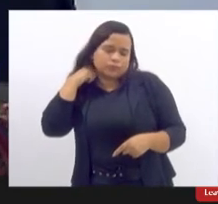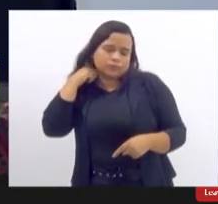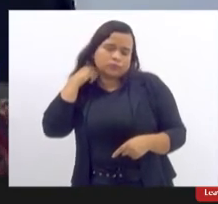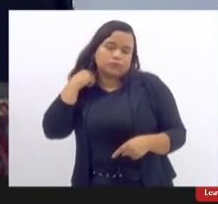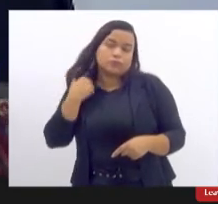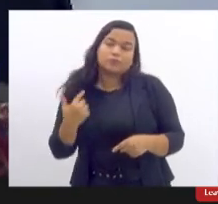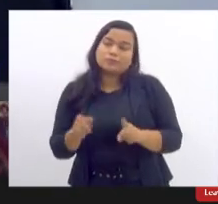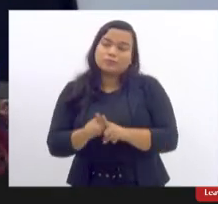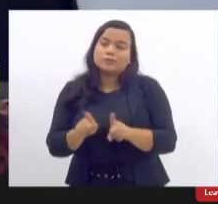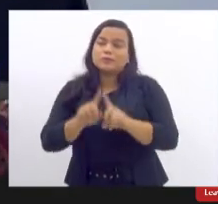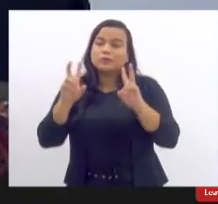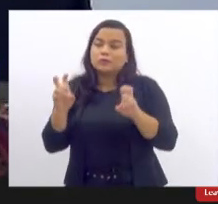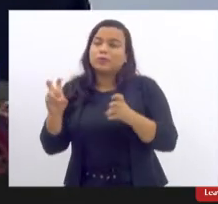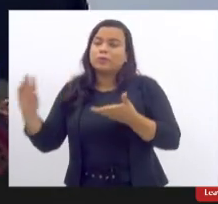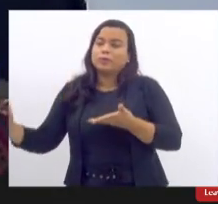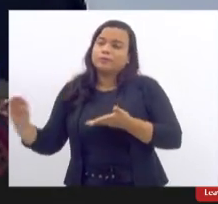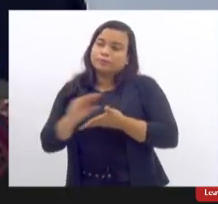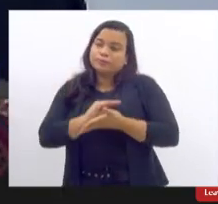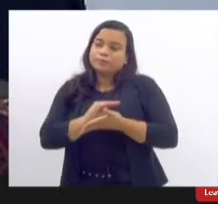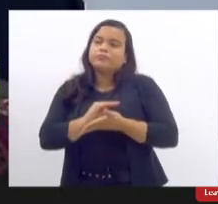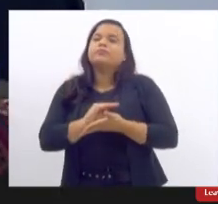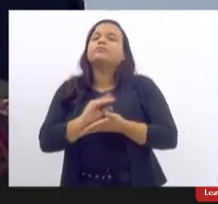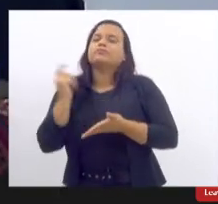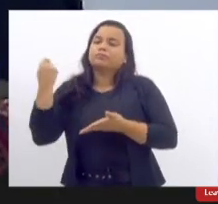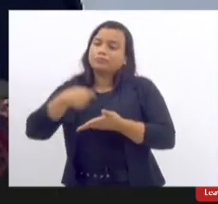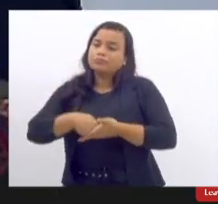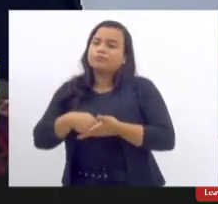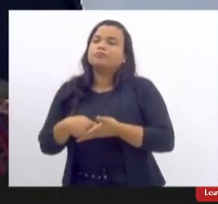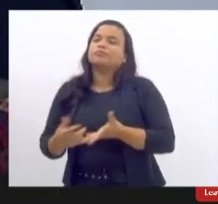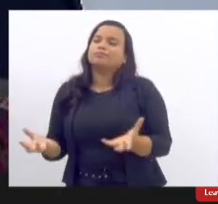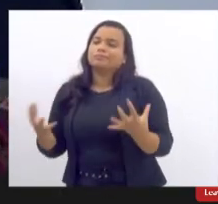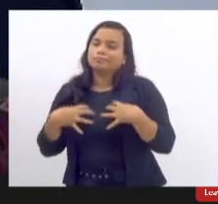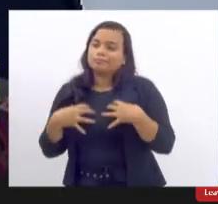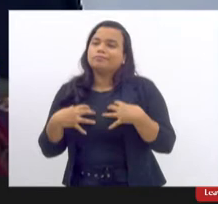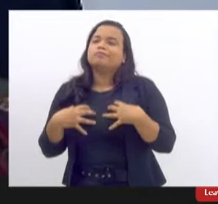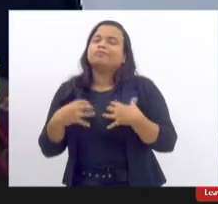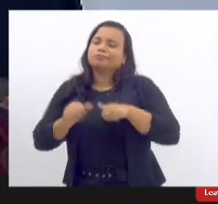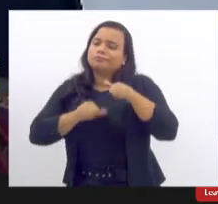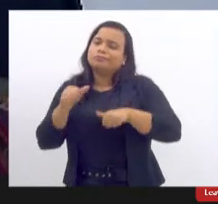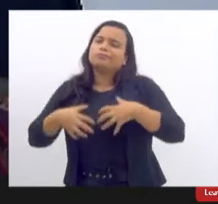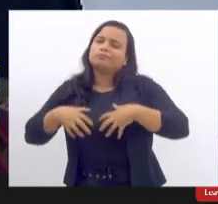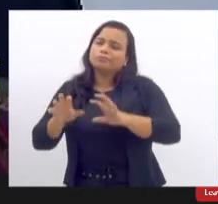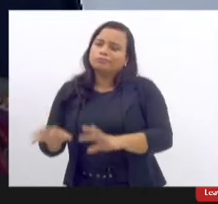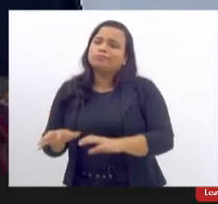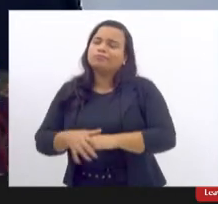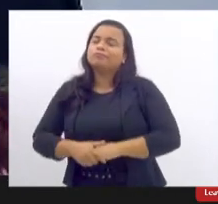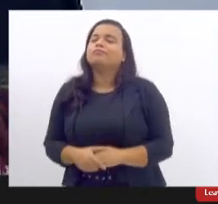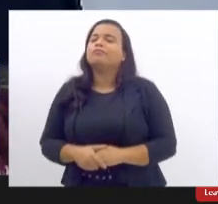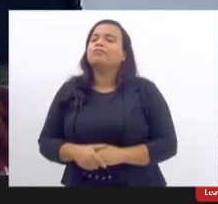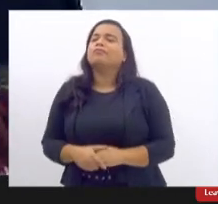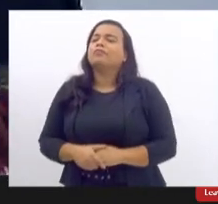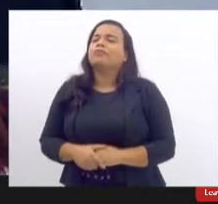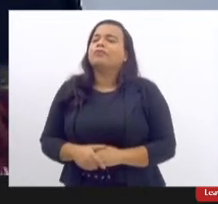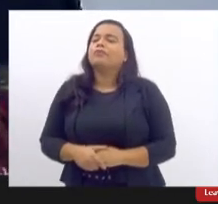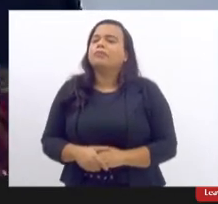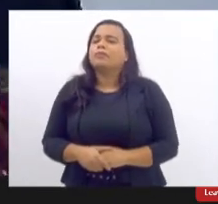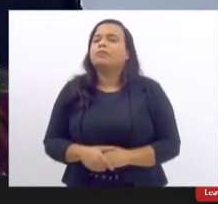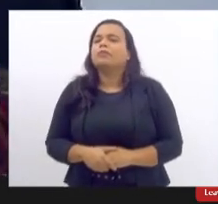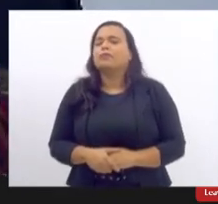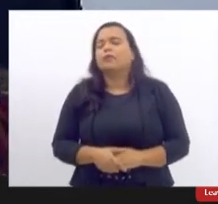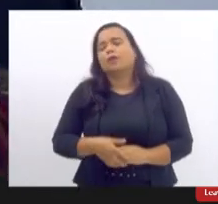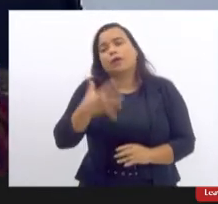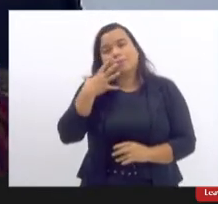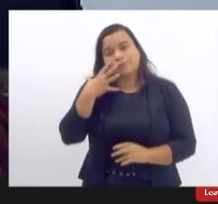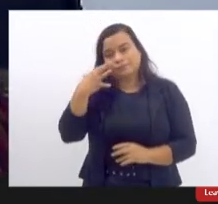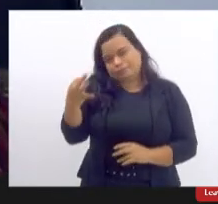econômico do custeio da operação ver porque claro essa do ponto de vista